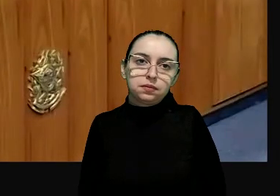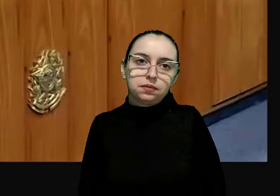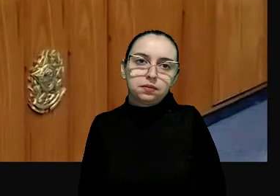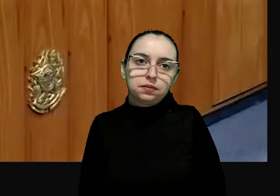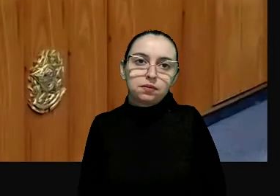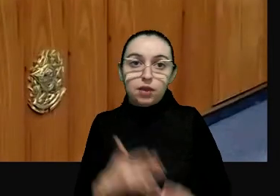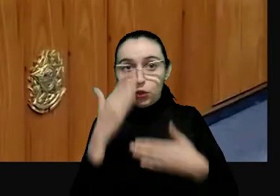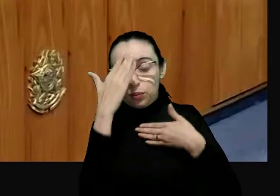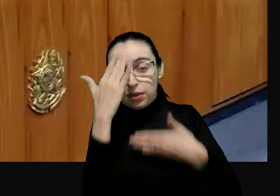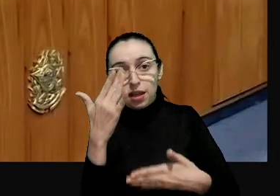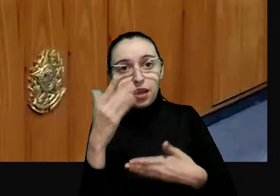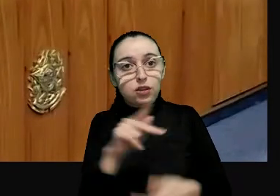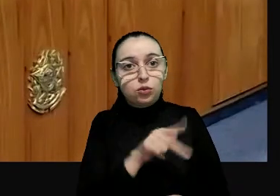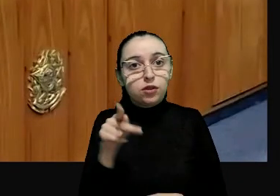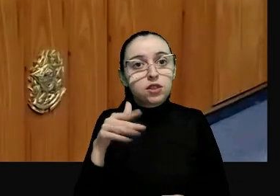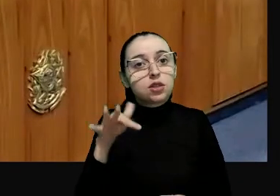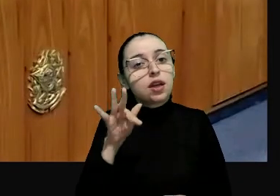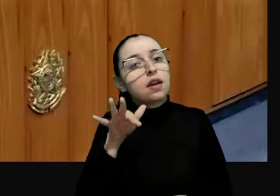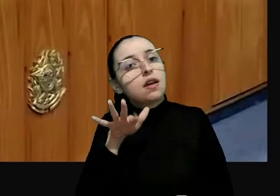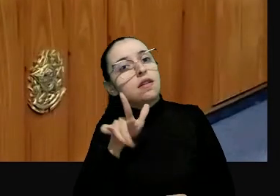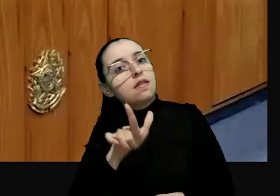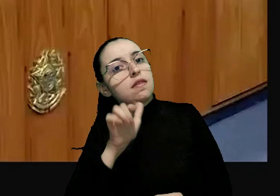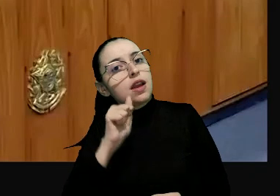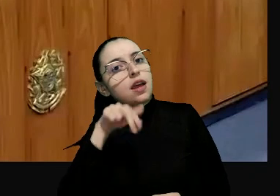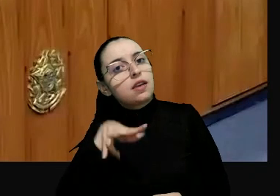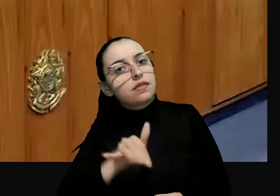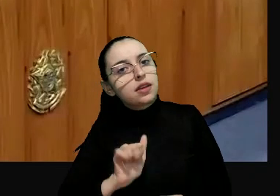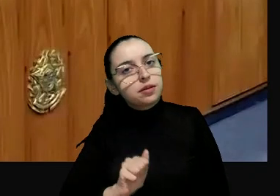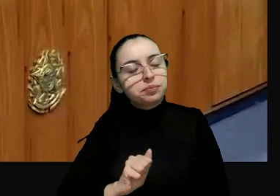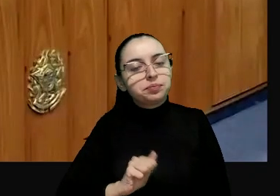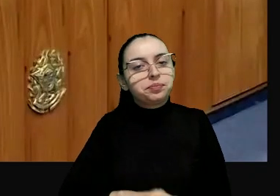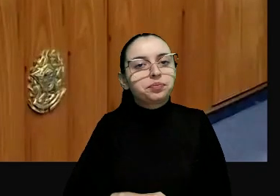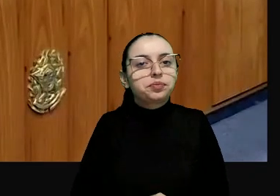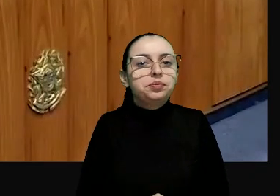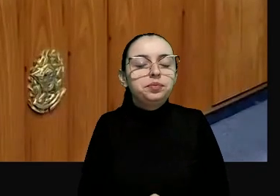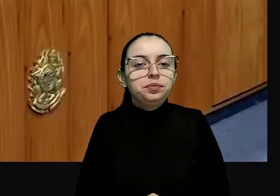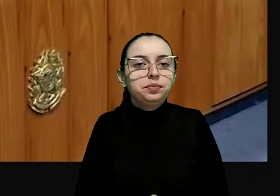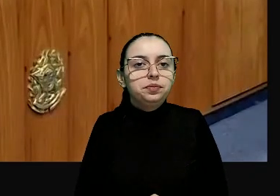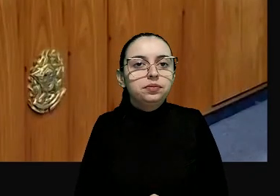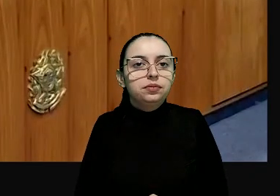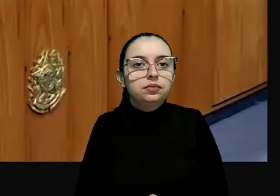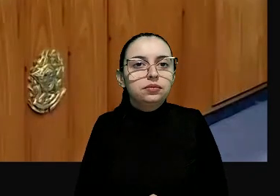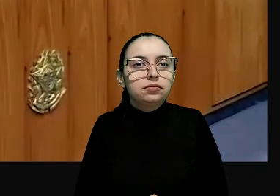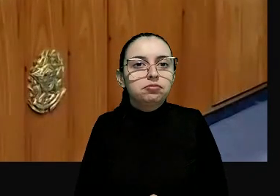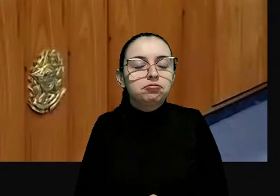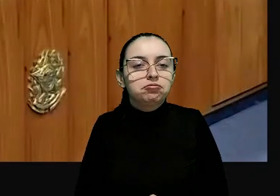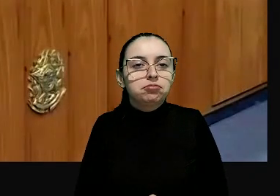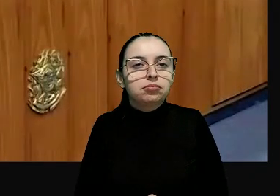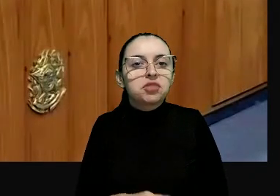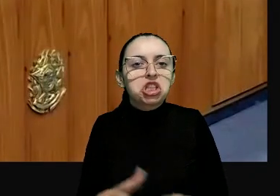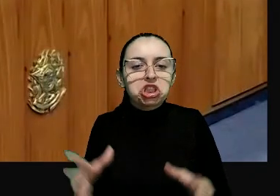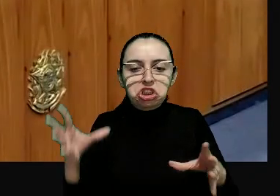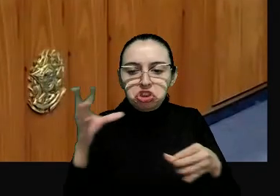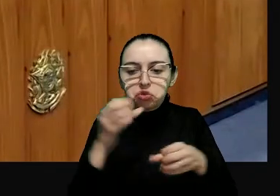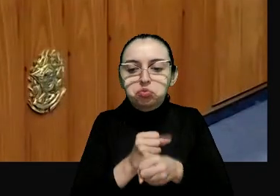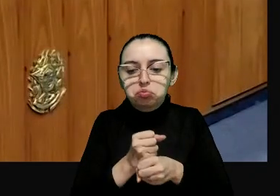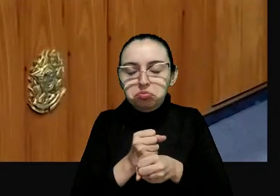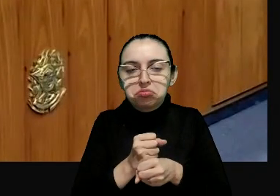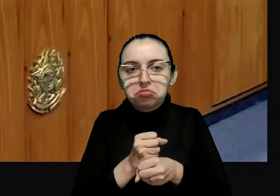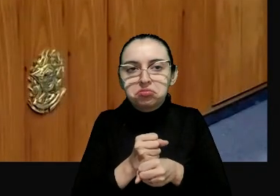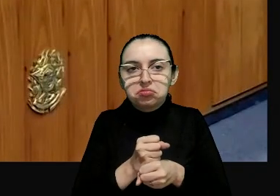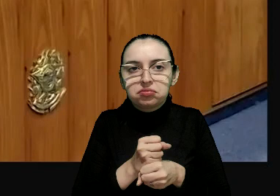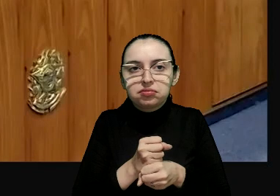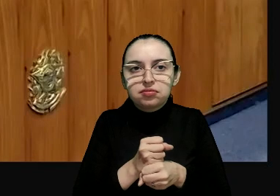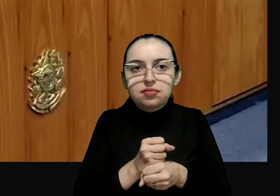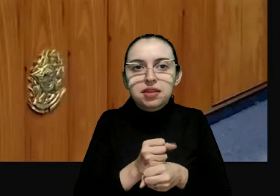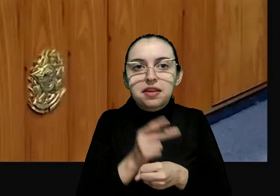Muito obrigado, professora Flávia Gilvezan, que, gentilmente, acrescentou e